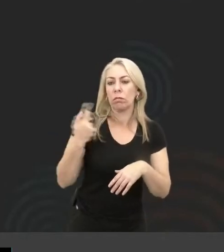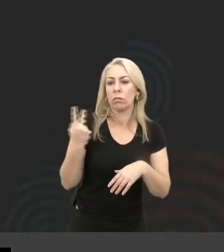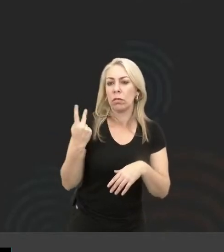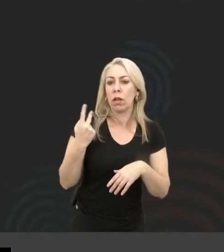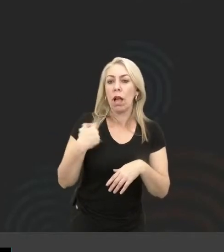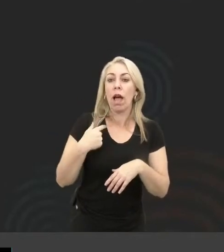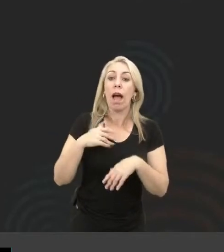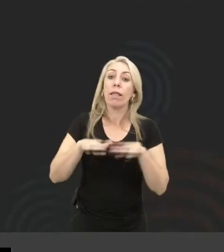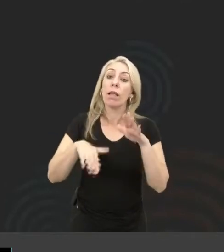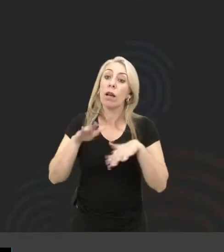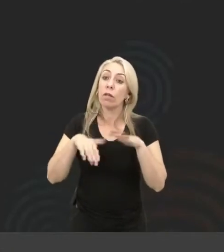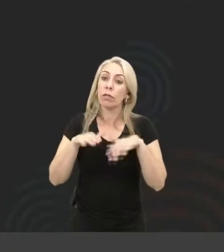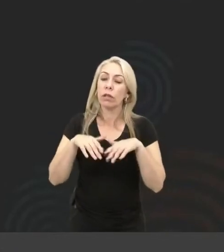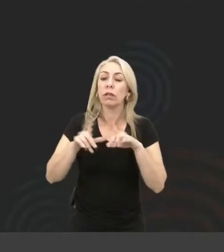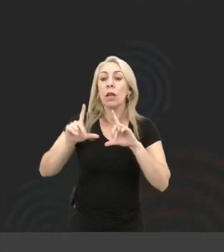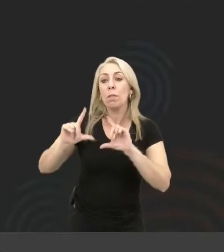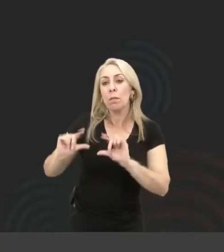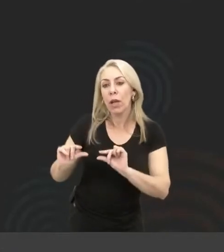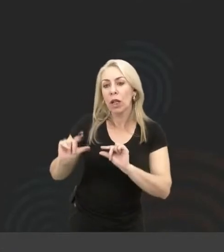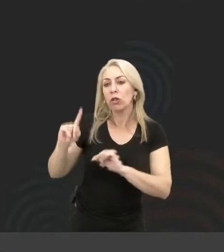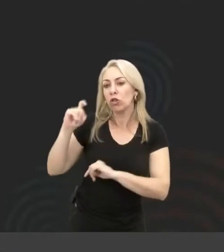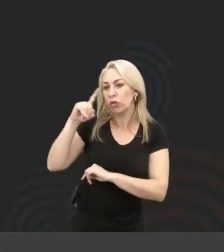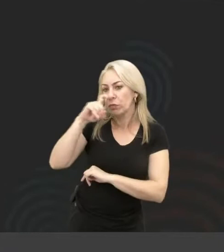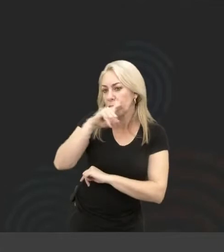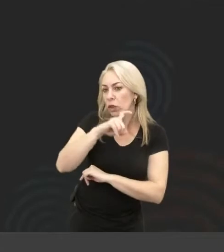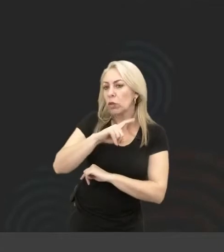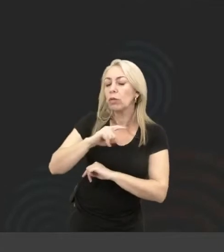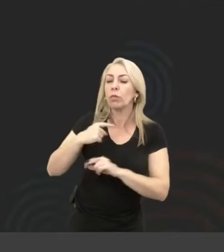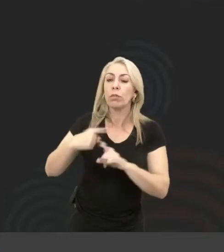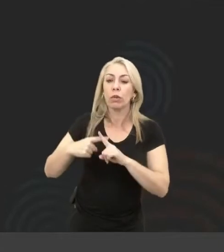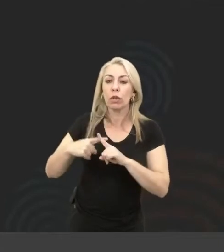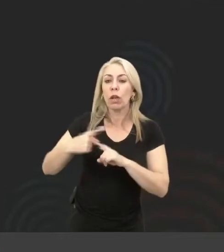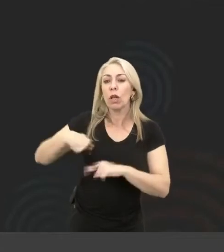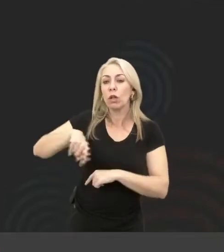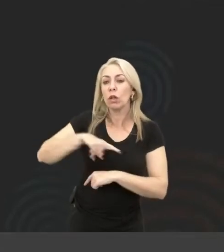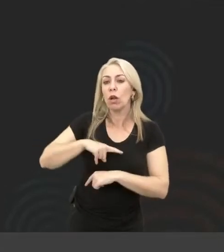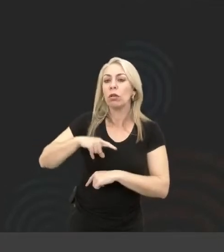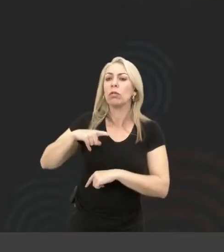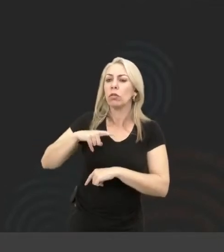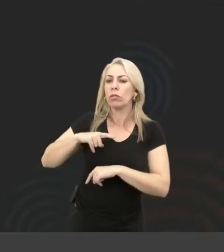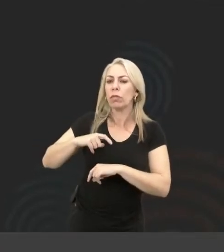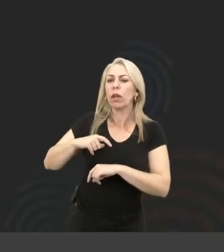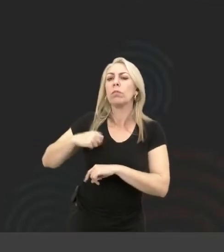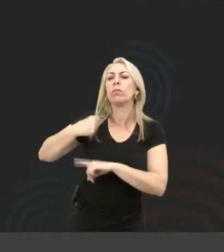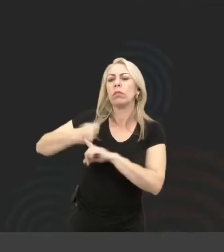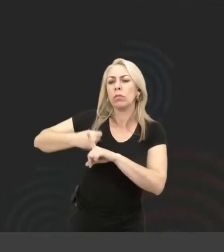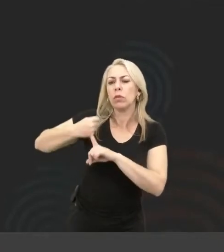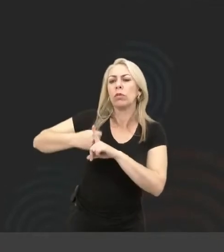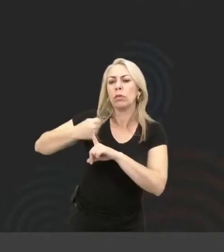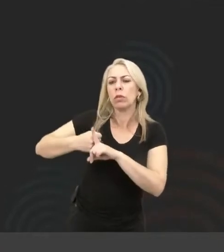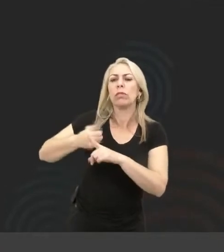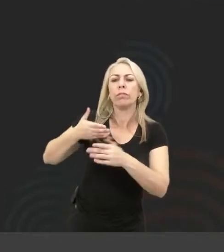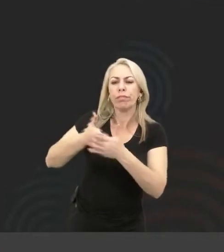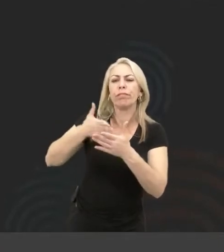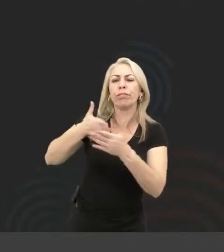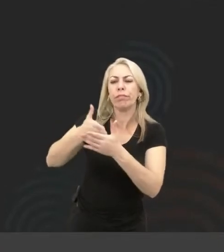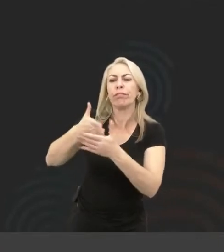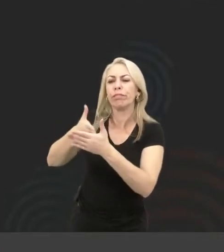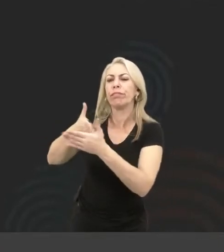ele foi talvez menos difícil, porque nós enfrentamos obstáculos o tempo todo,